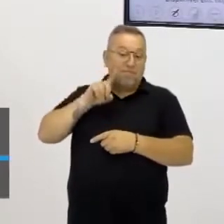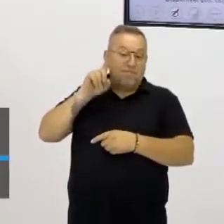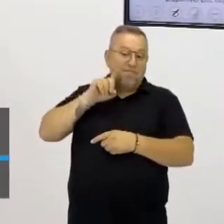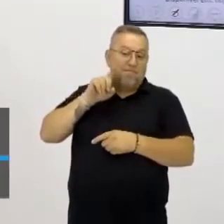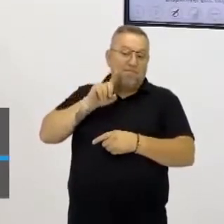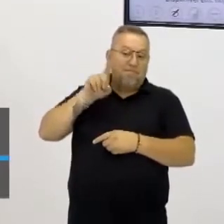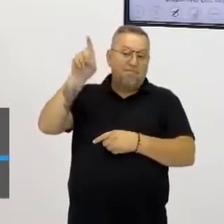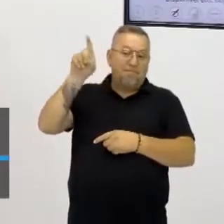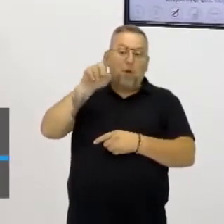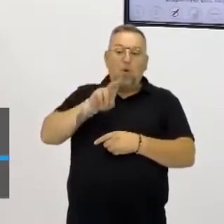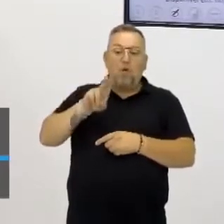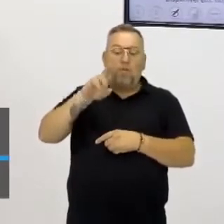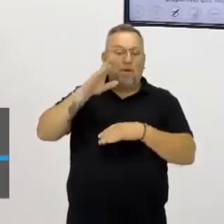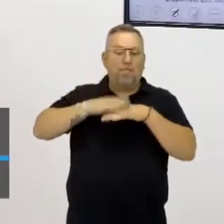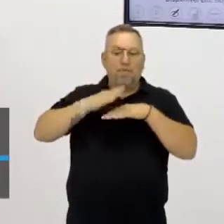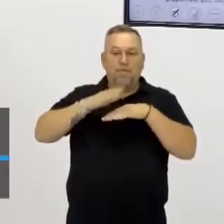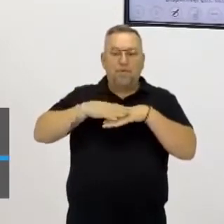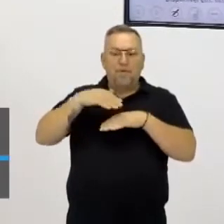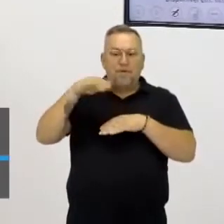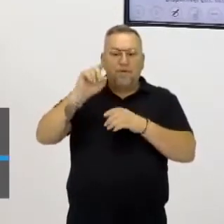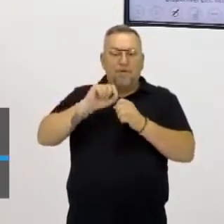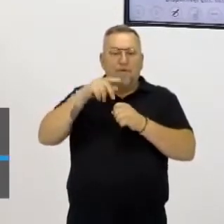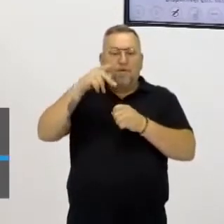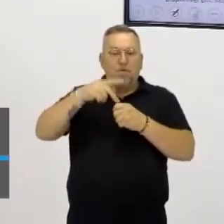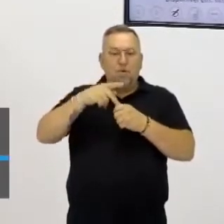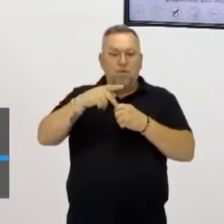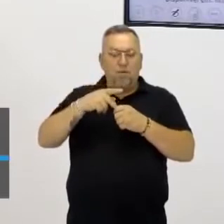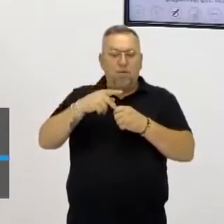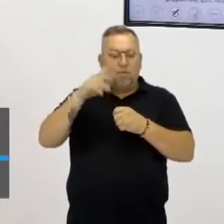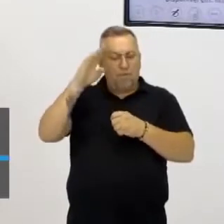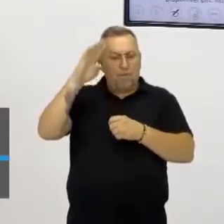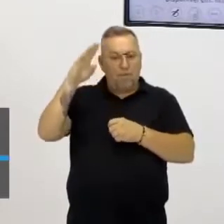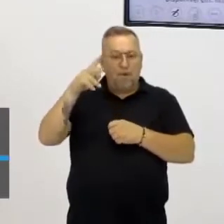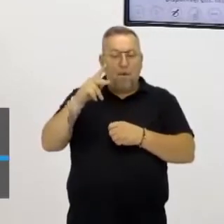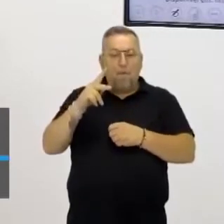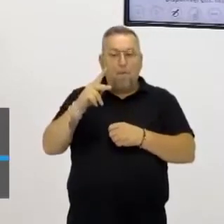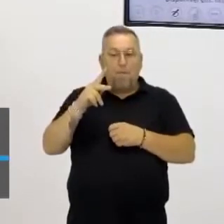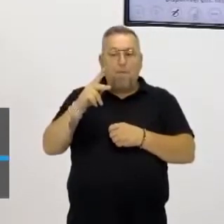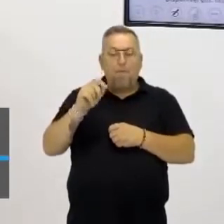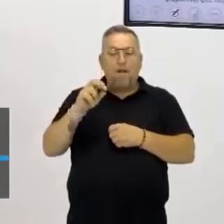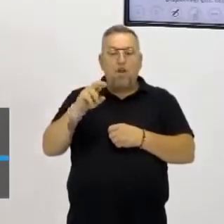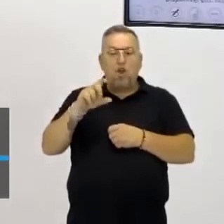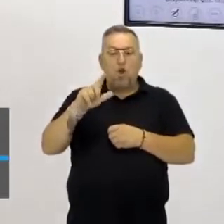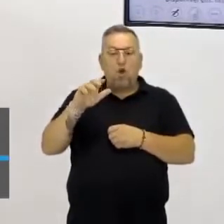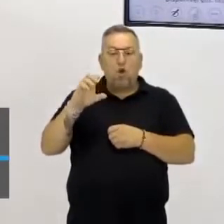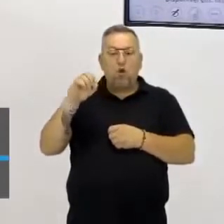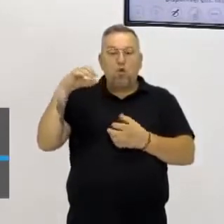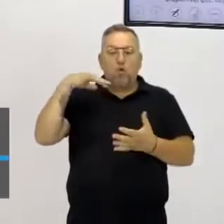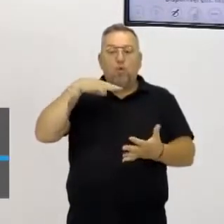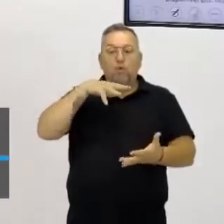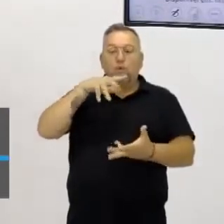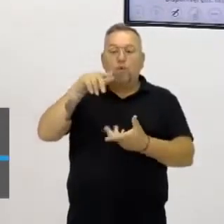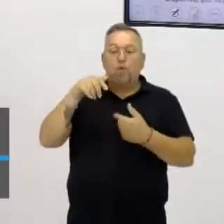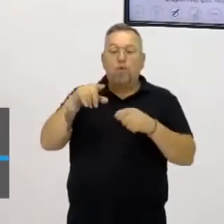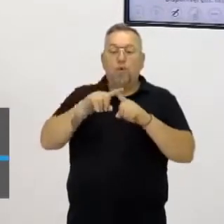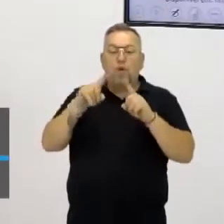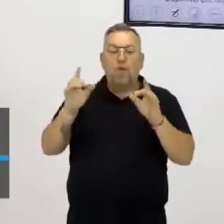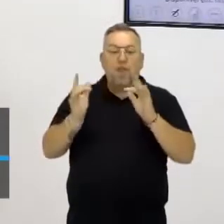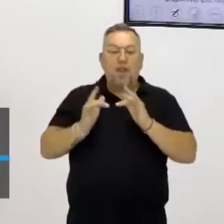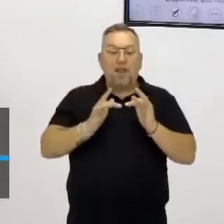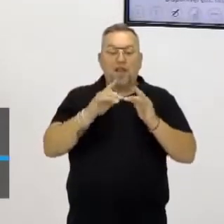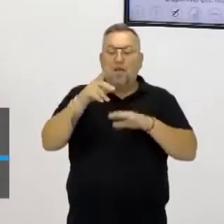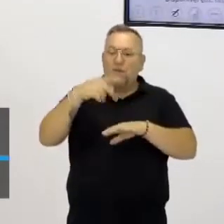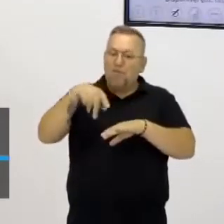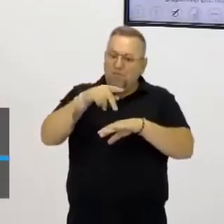é os que mais produzem combustíveis fósseis, principalmente o petróleo no mundo. Então essa relação é complicada, mas